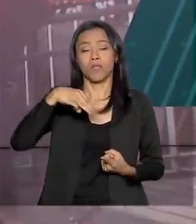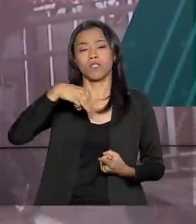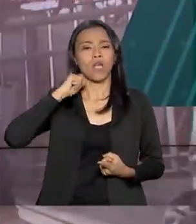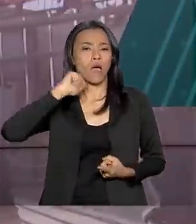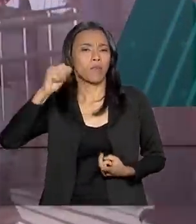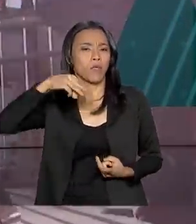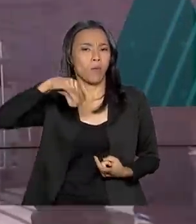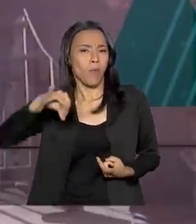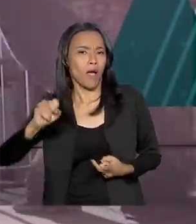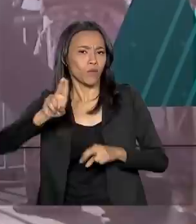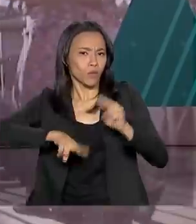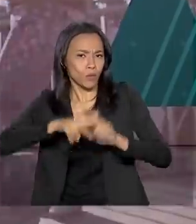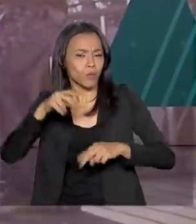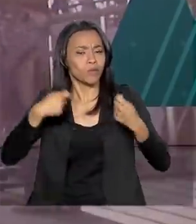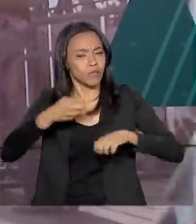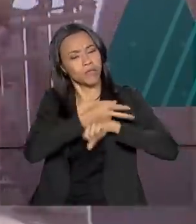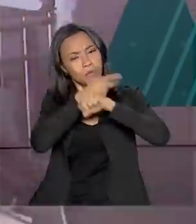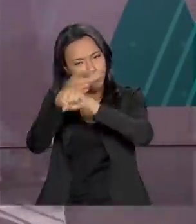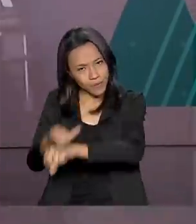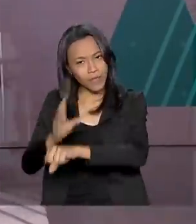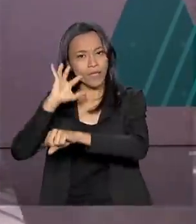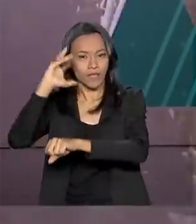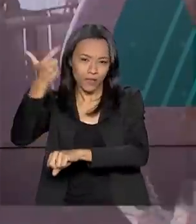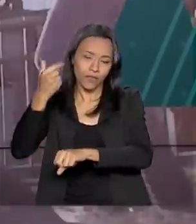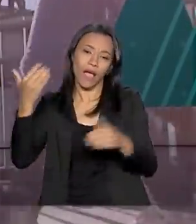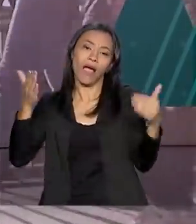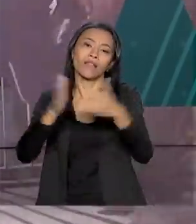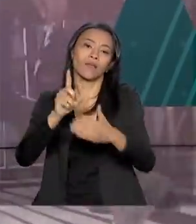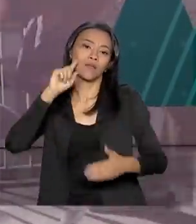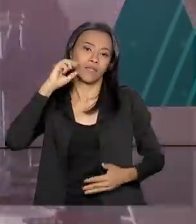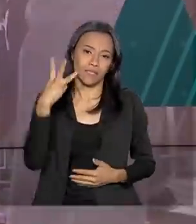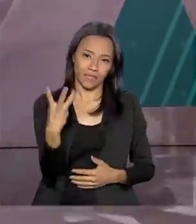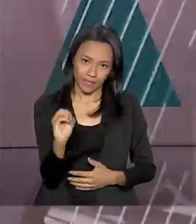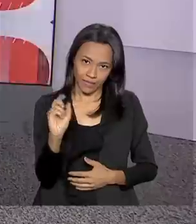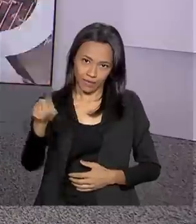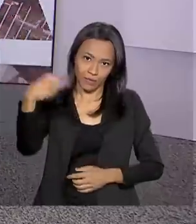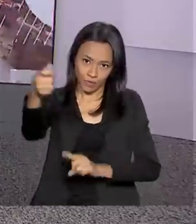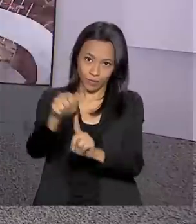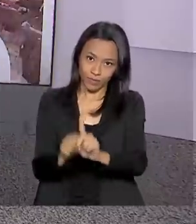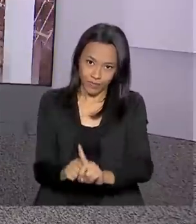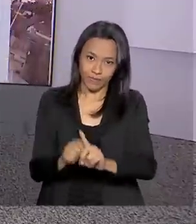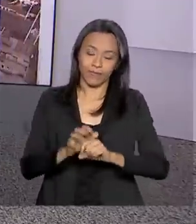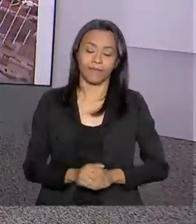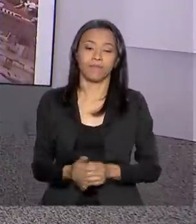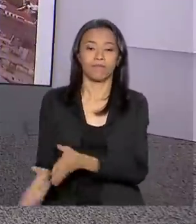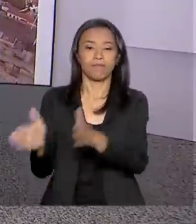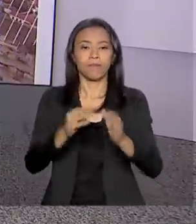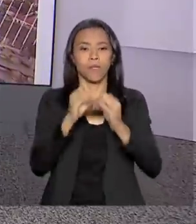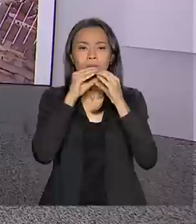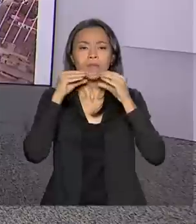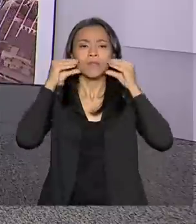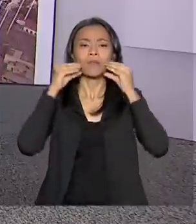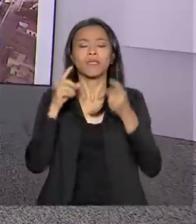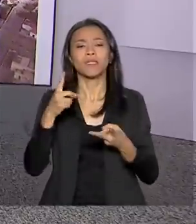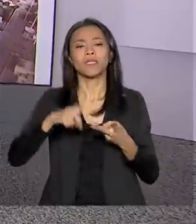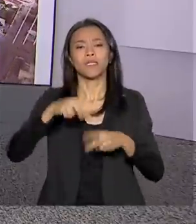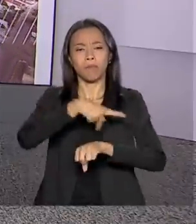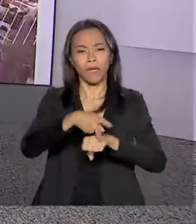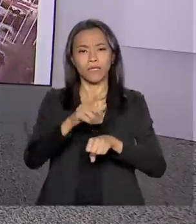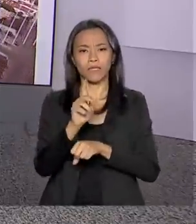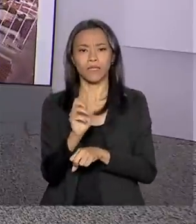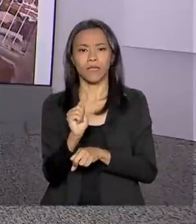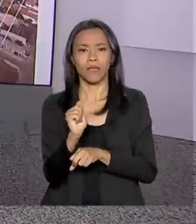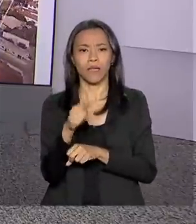junho, deve atualizar a situação até o dia 30 do mês que vem. Moçambique, Angola, Timor-Leste e